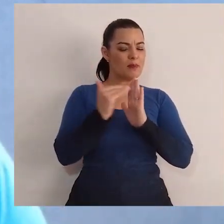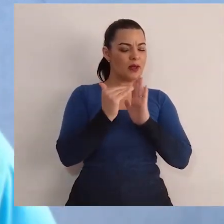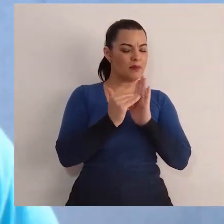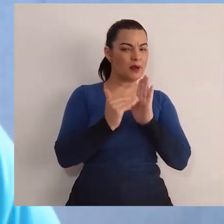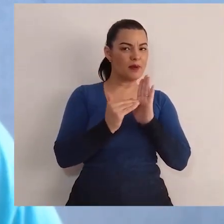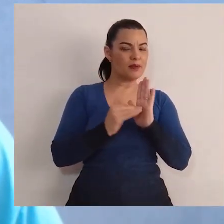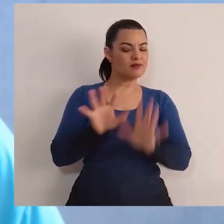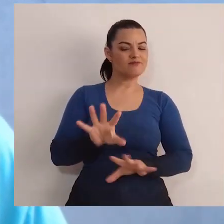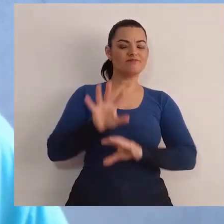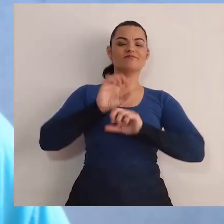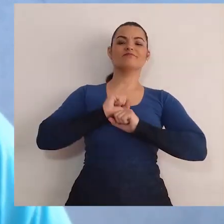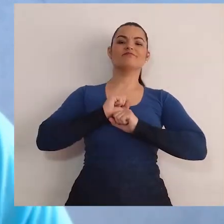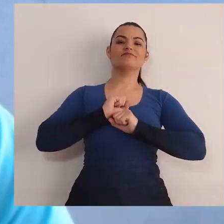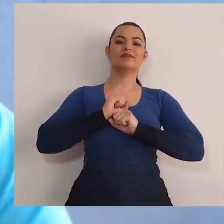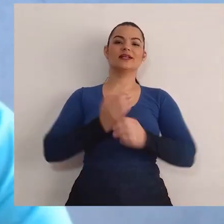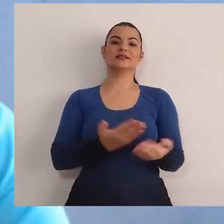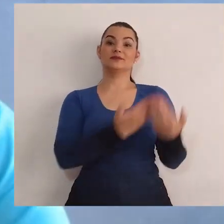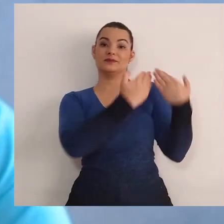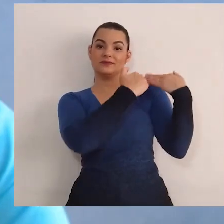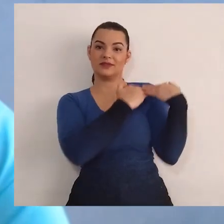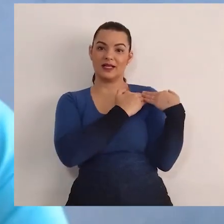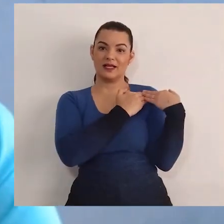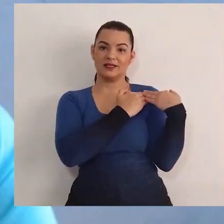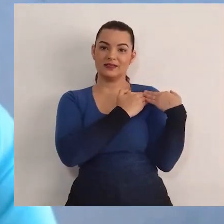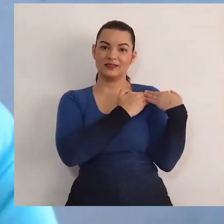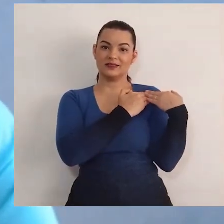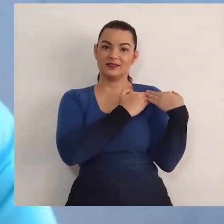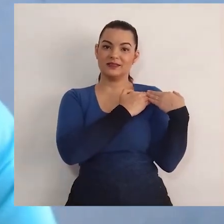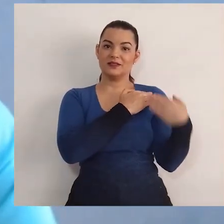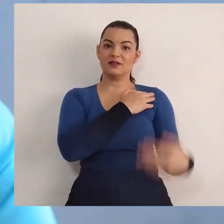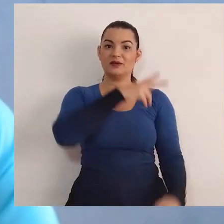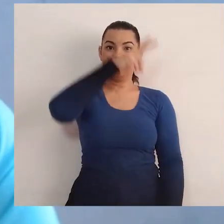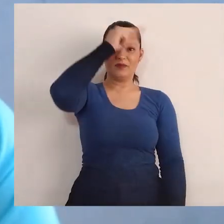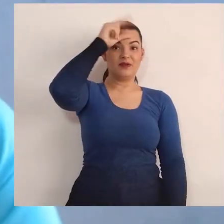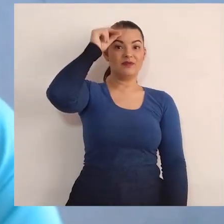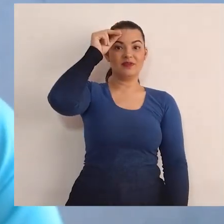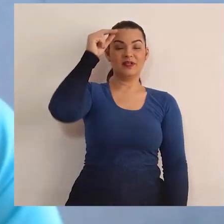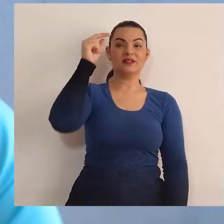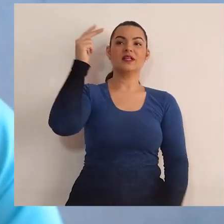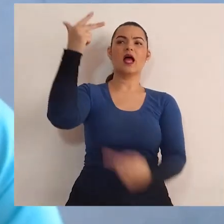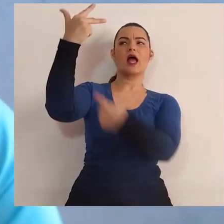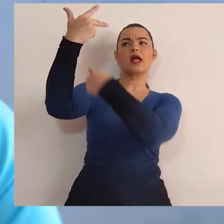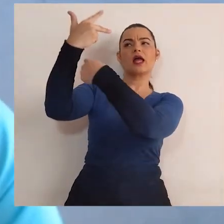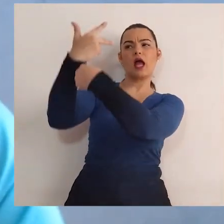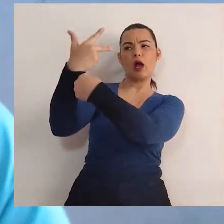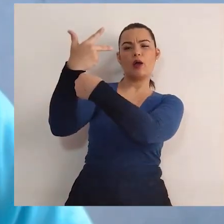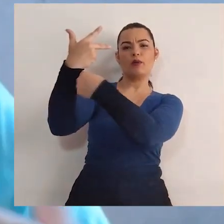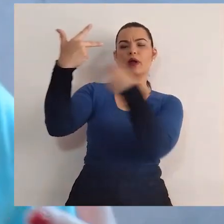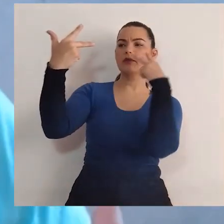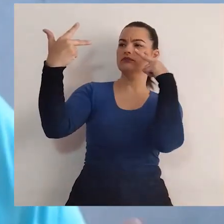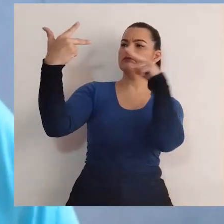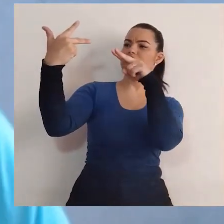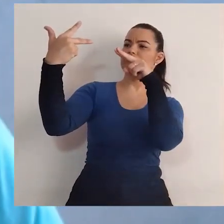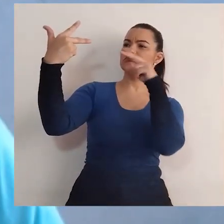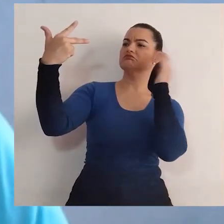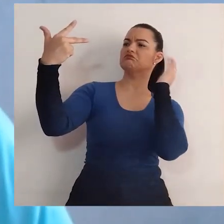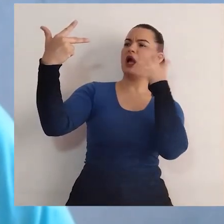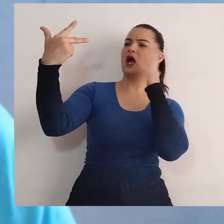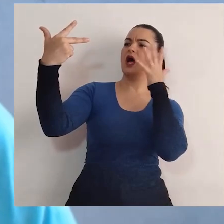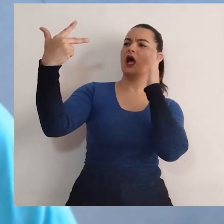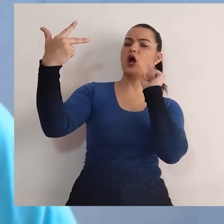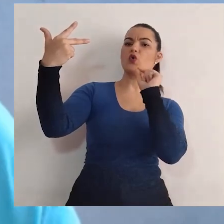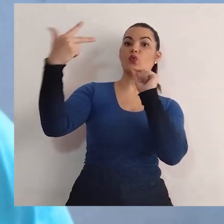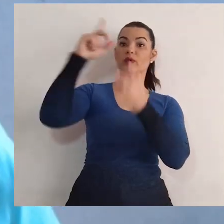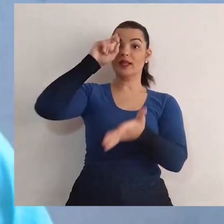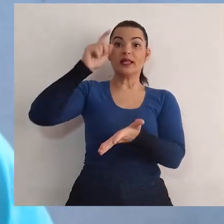incorporem o papel do prefeito mais uma vez. Olhando para a câmera, qual seria